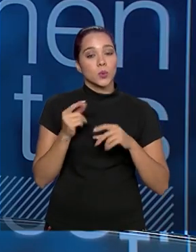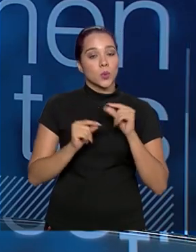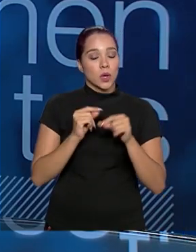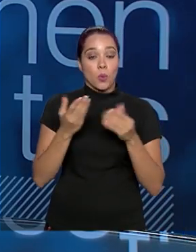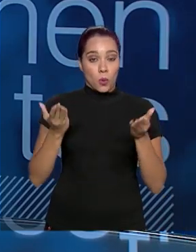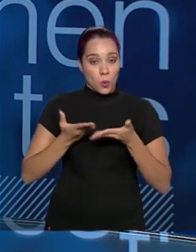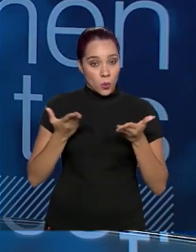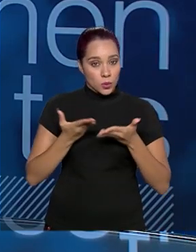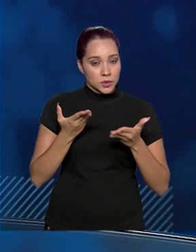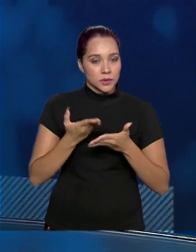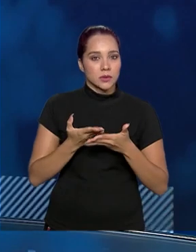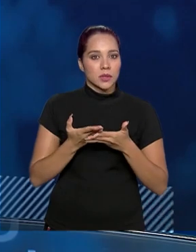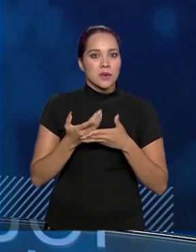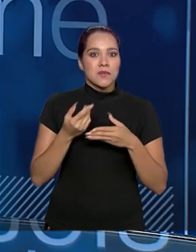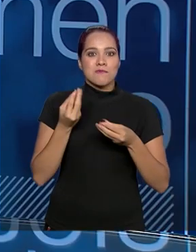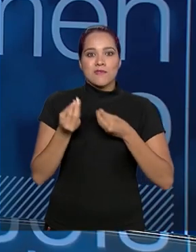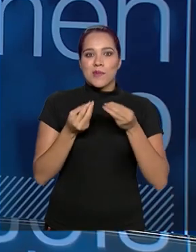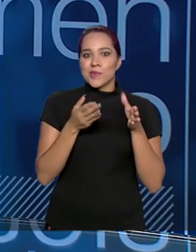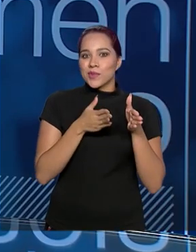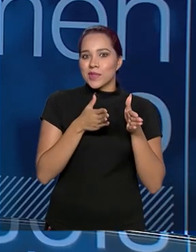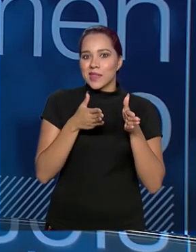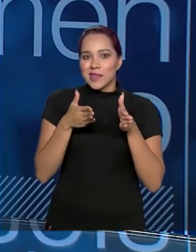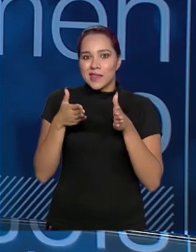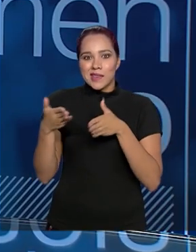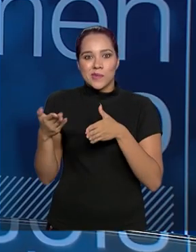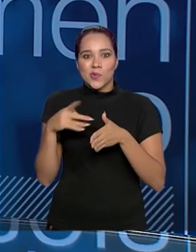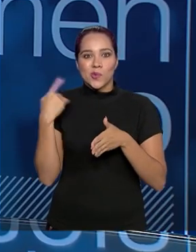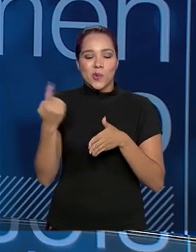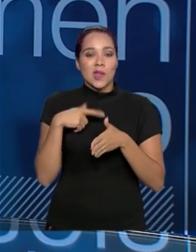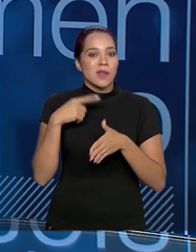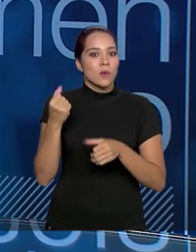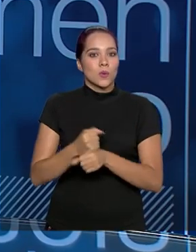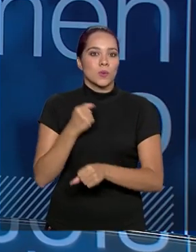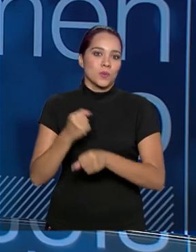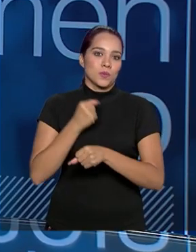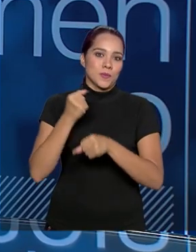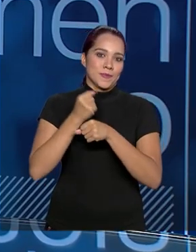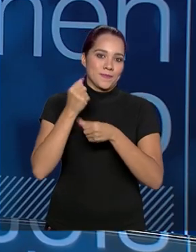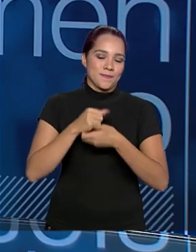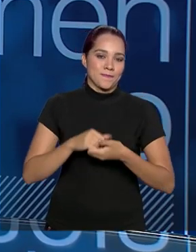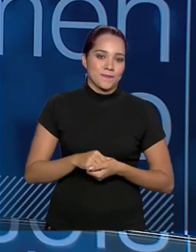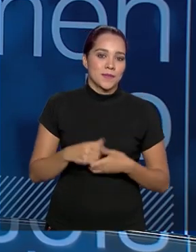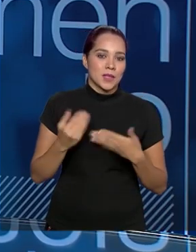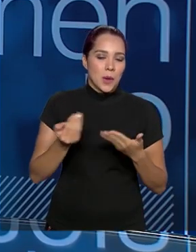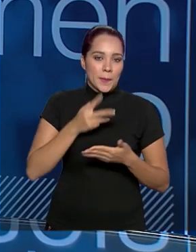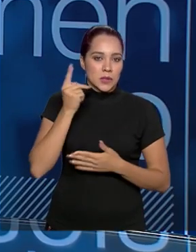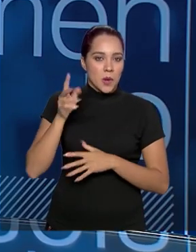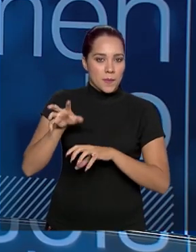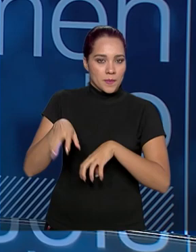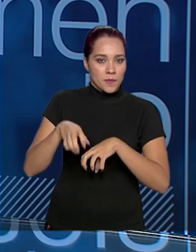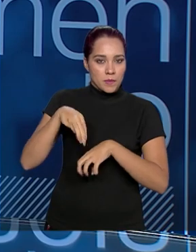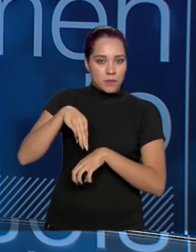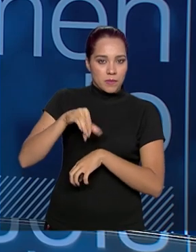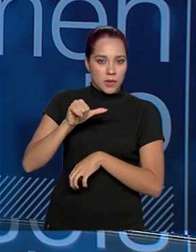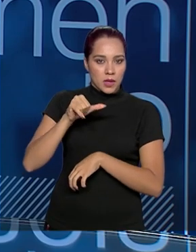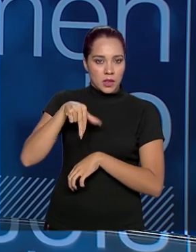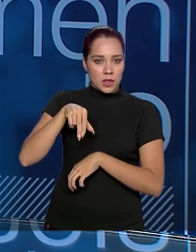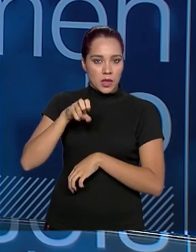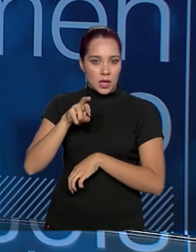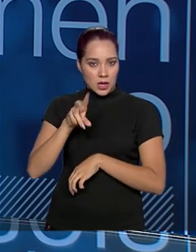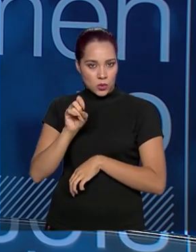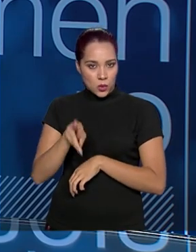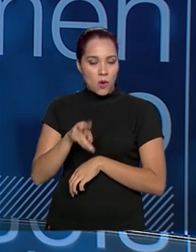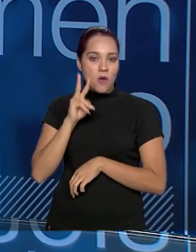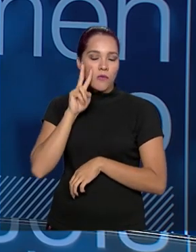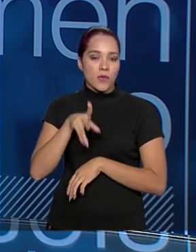hoje, a era que nós vivemos é uma era de construção. Então, o minerador não pode ver a agência como